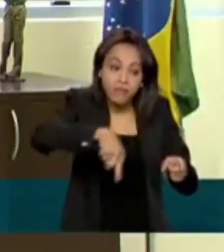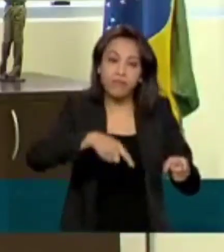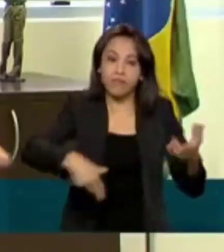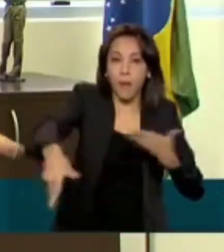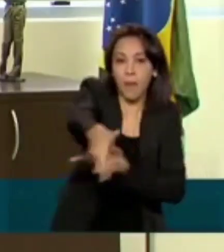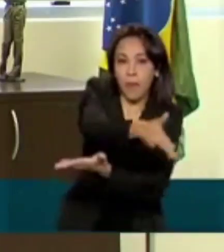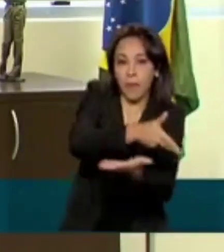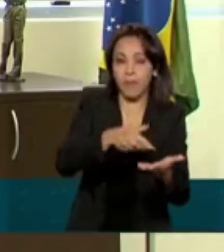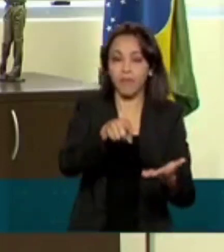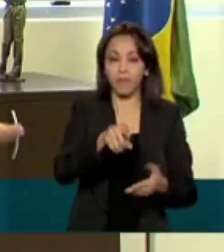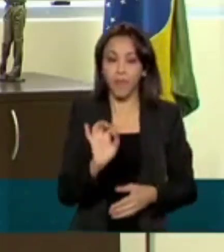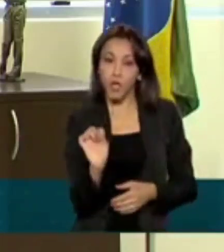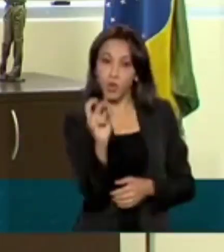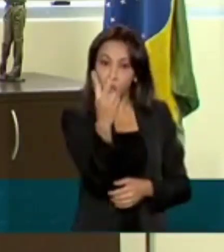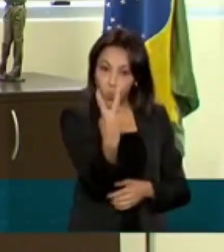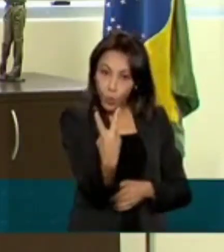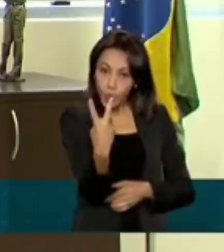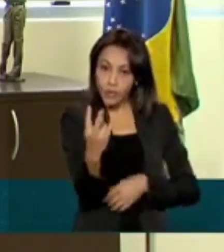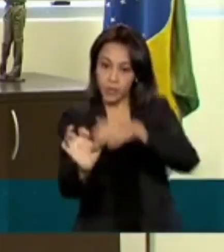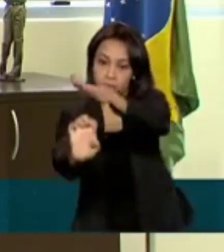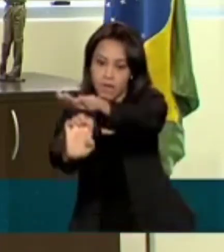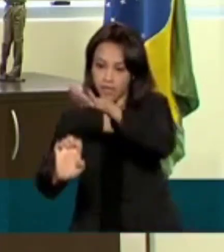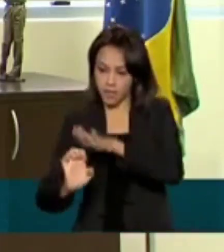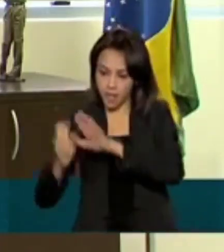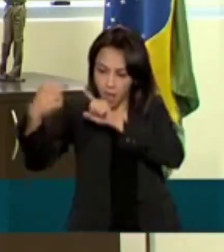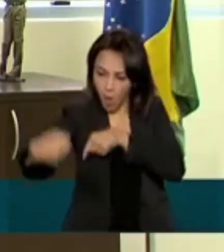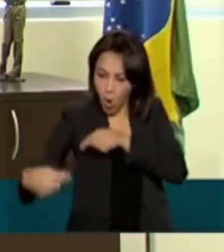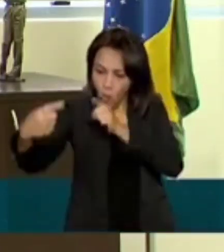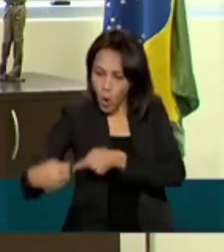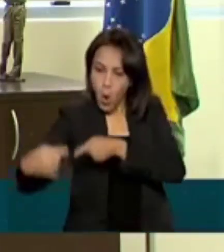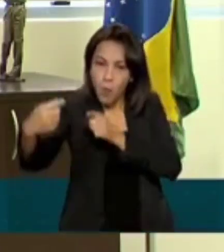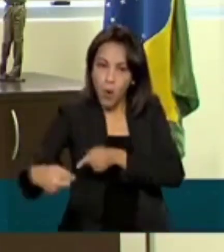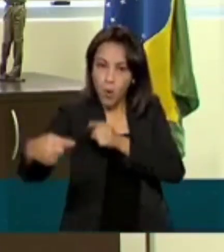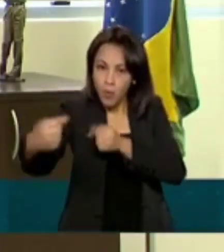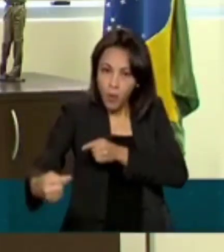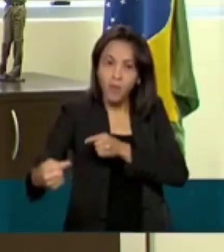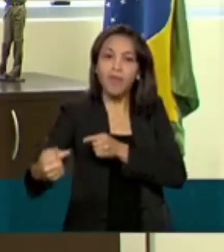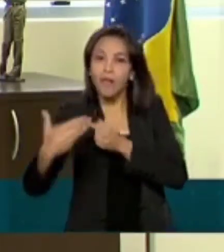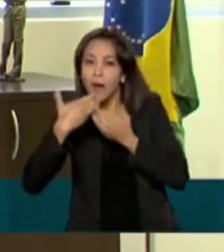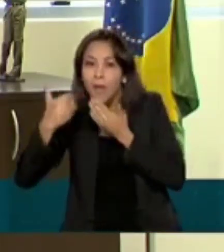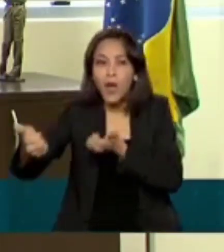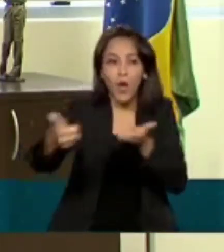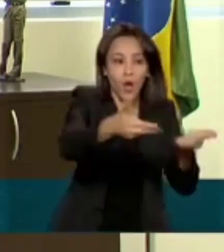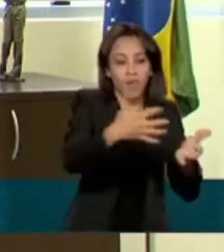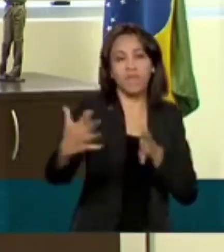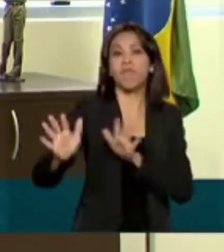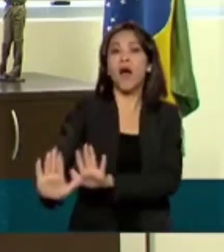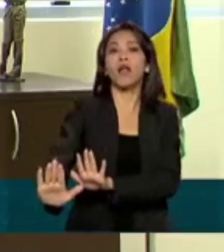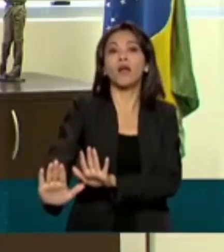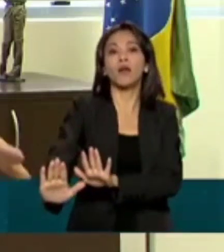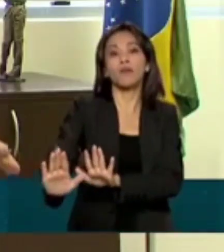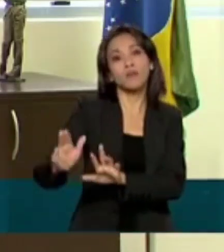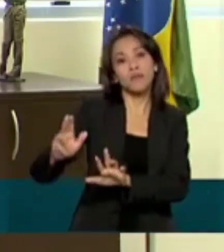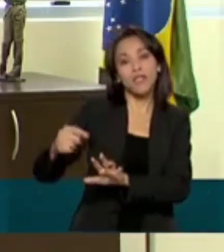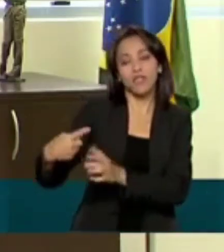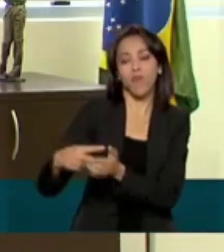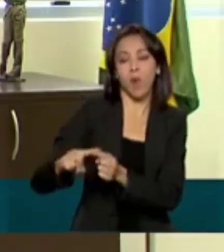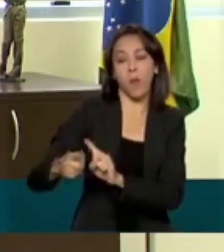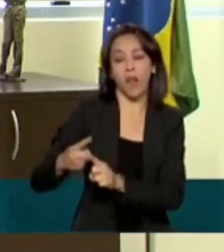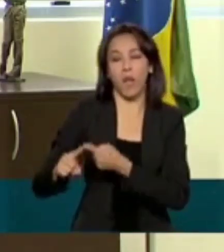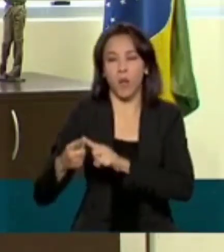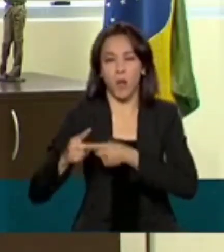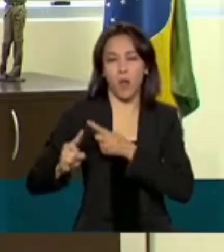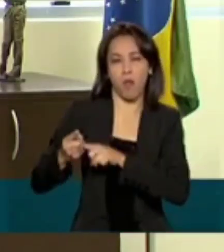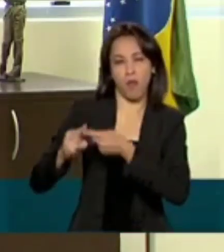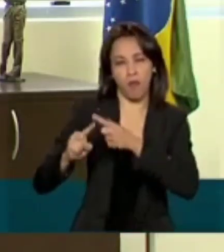Duas empresas que eram para competir, buscando a preferência do consumidor, param de competir e combinam as condições